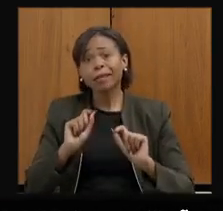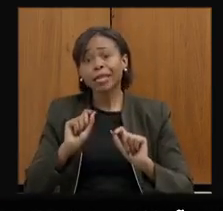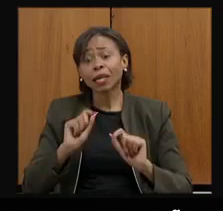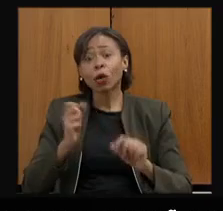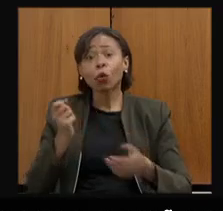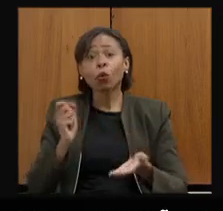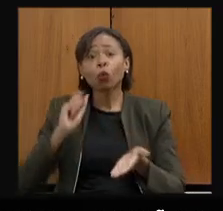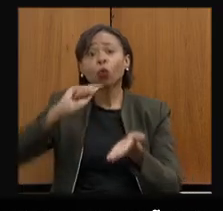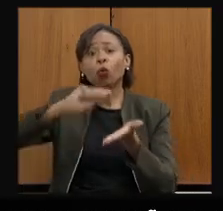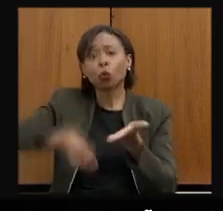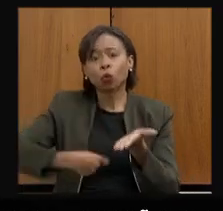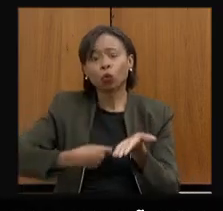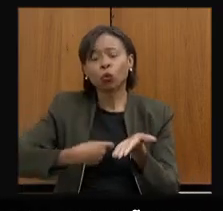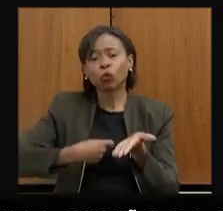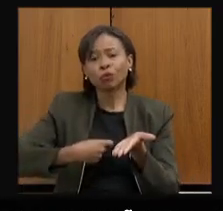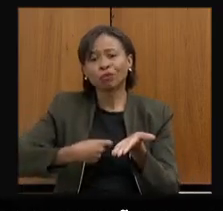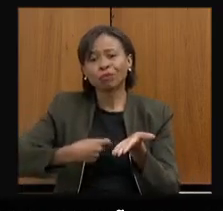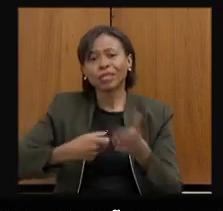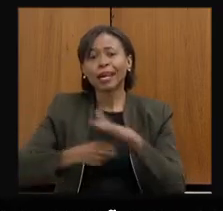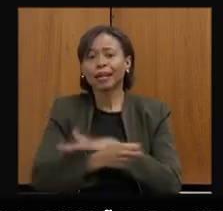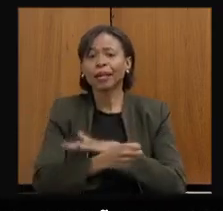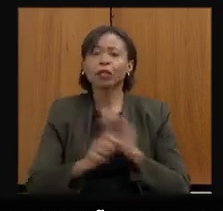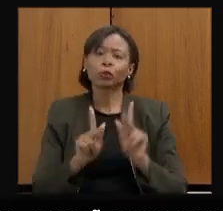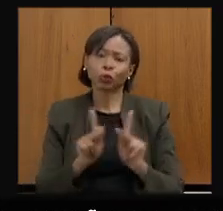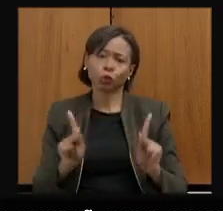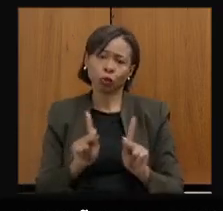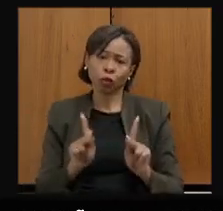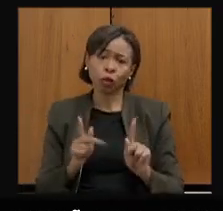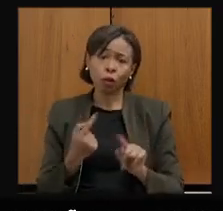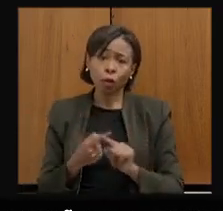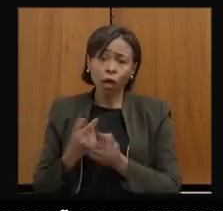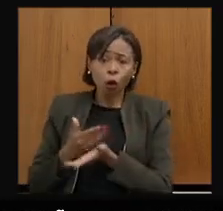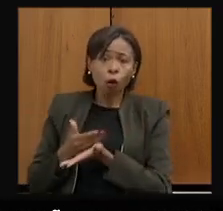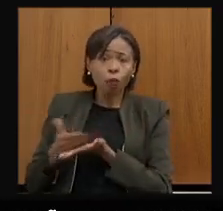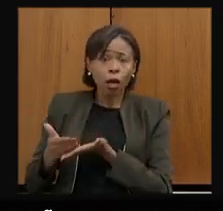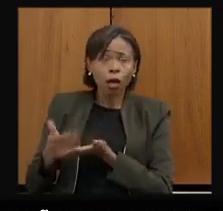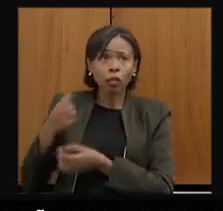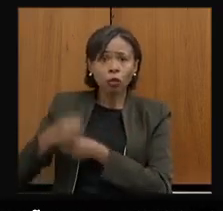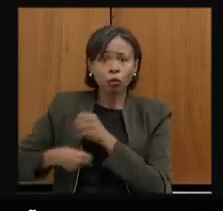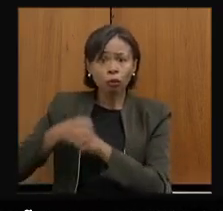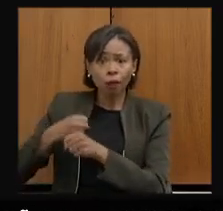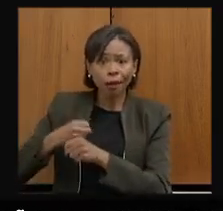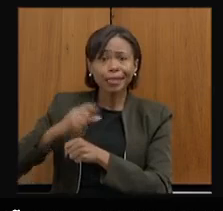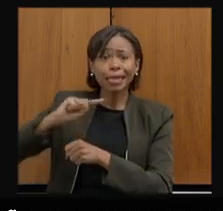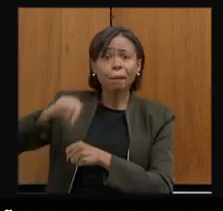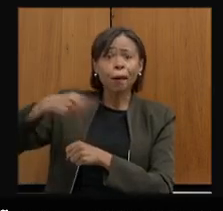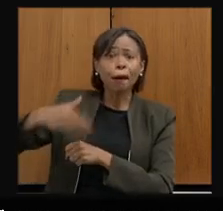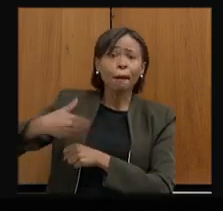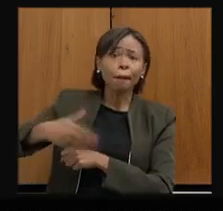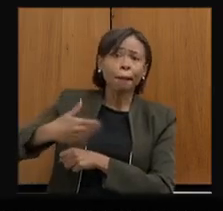dos professores, porque começa o ano e só depois que começa o ano é que você vai tratar